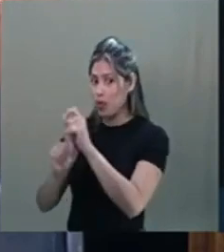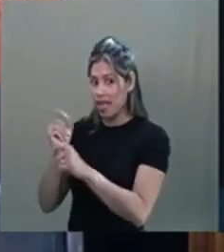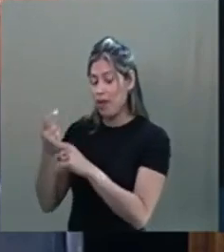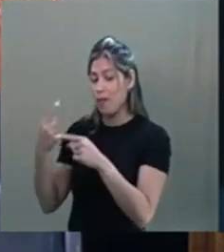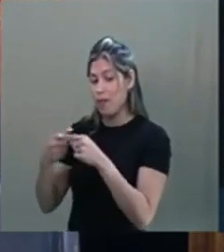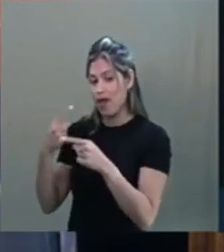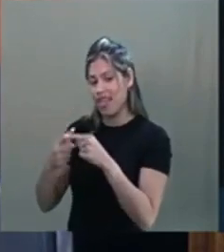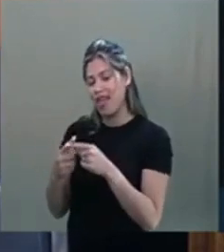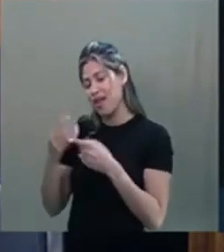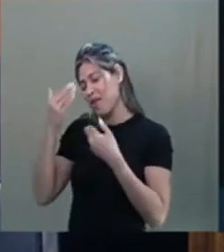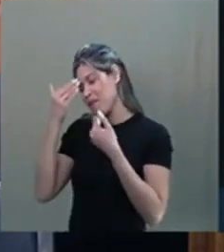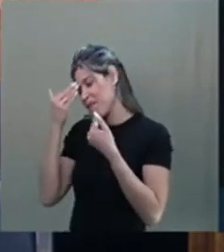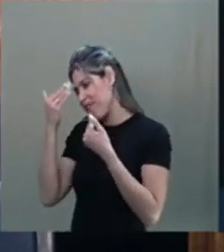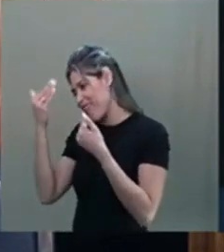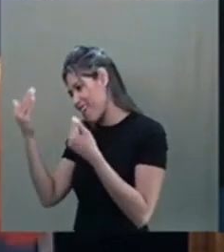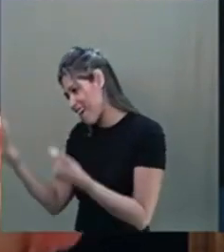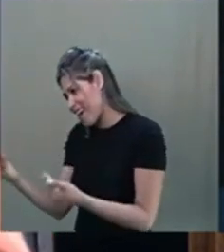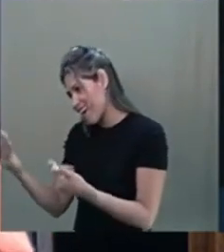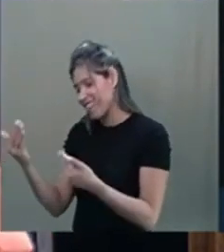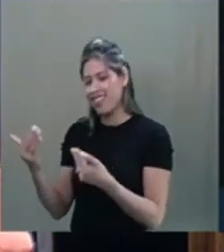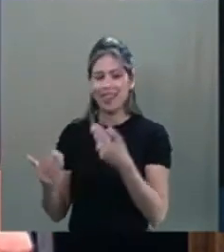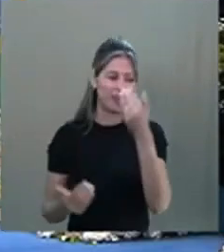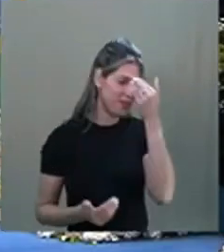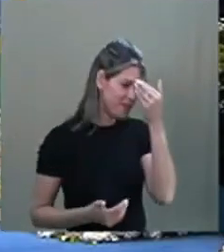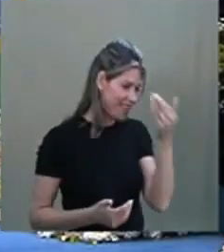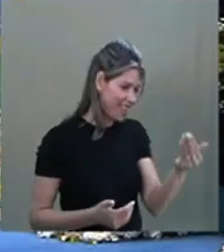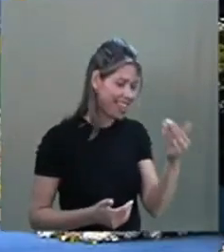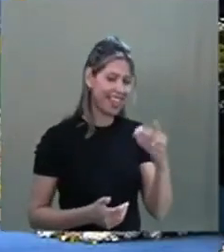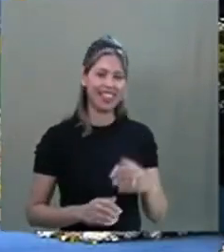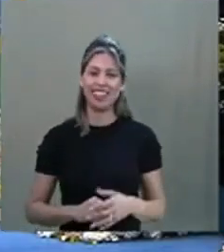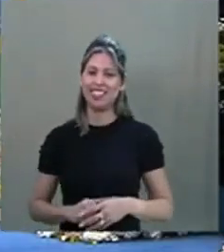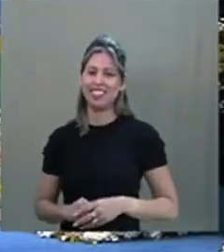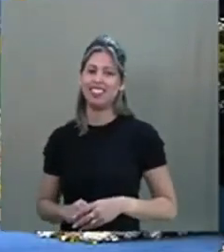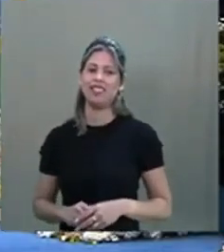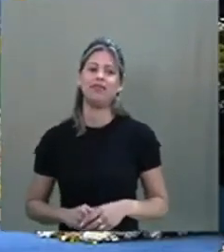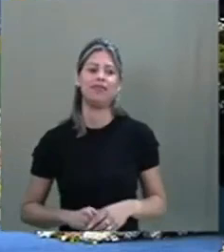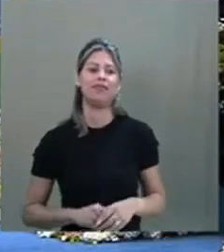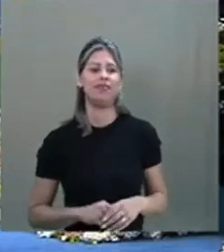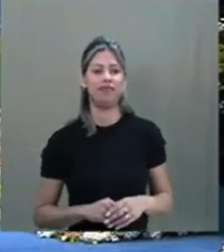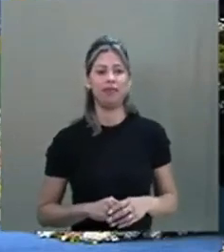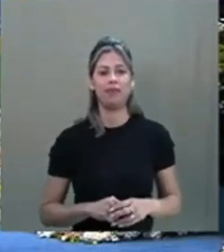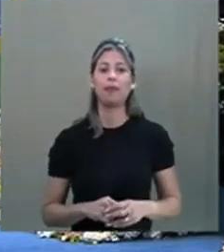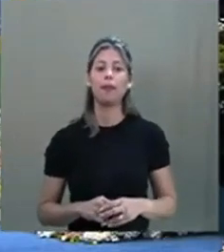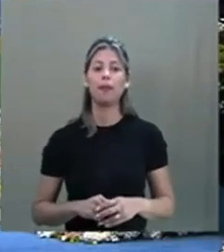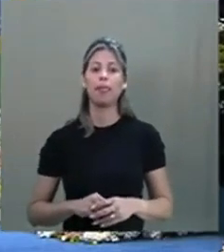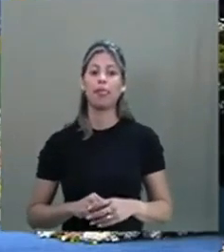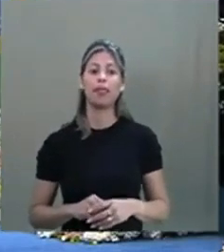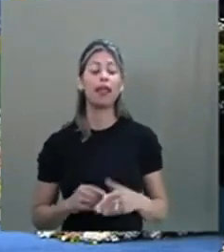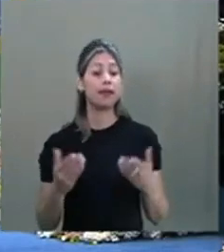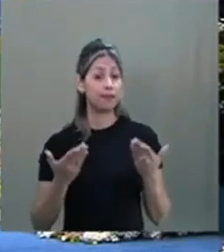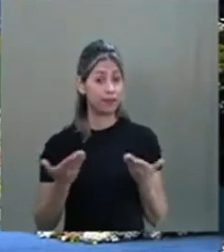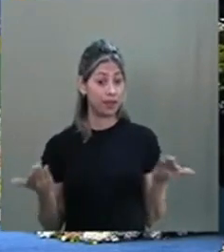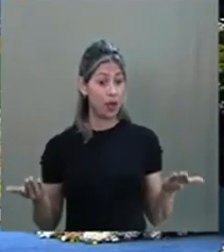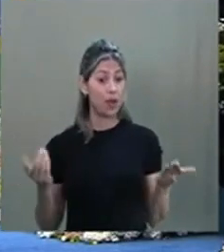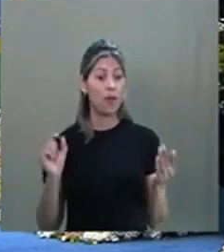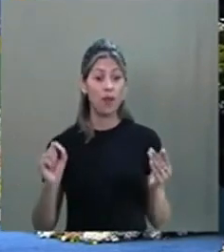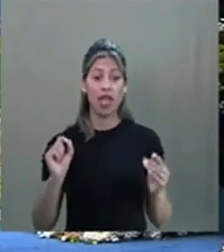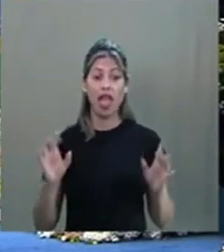Então, agradecê-lo também. Muito obrigada. Muito bem. E essa união dos médicos, de quem está